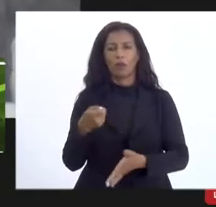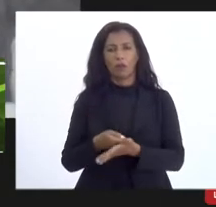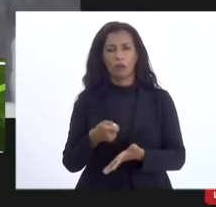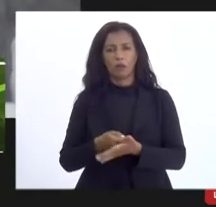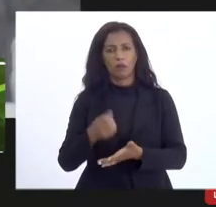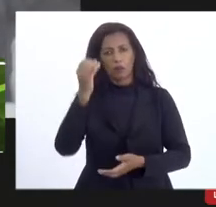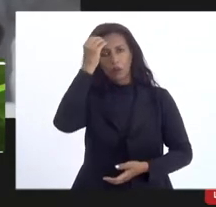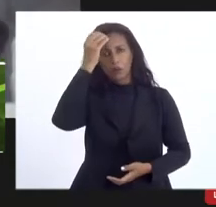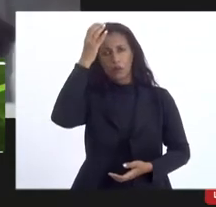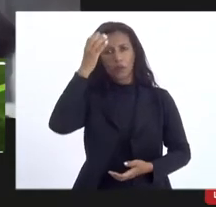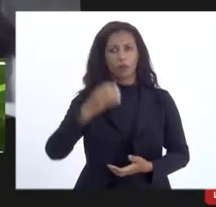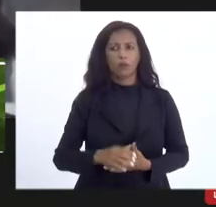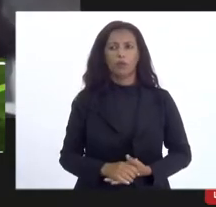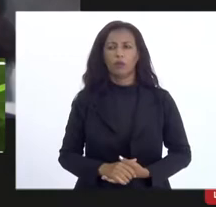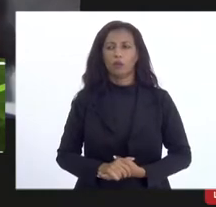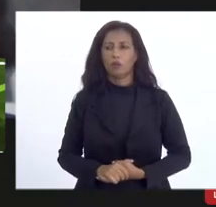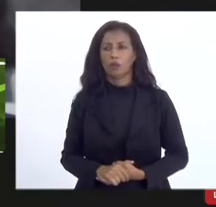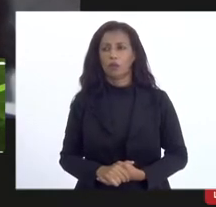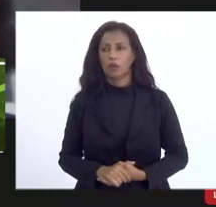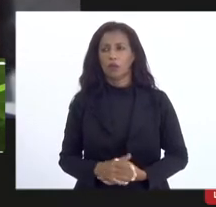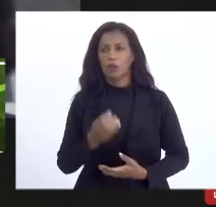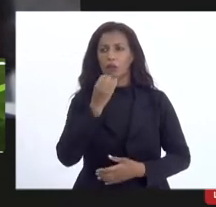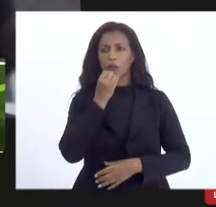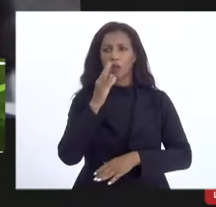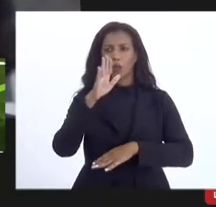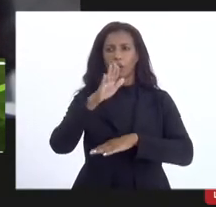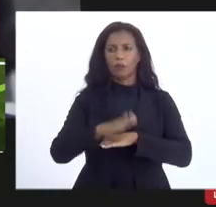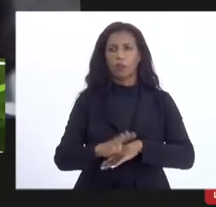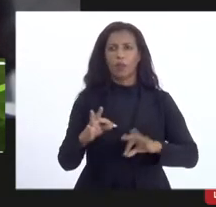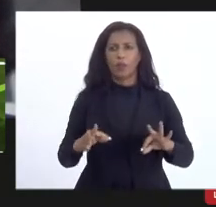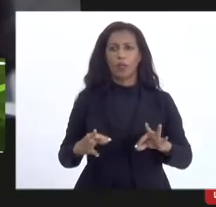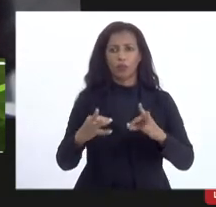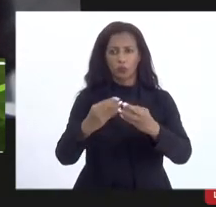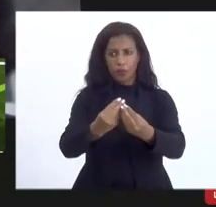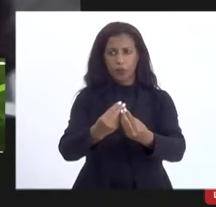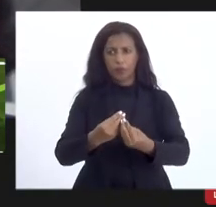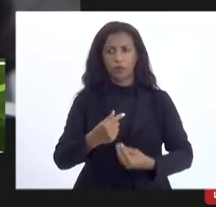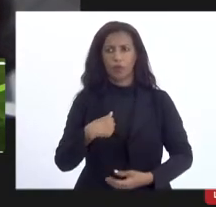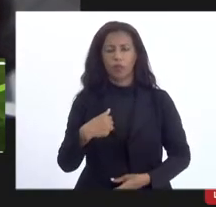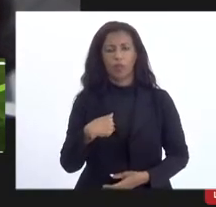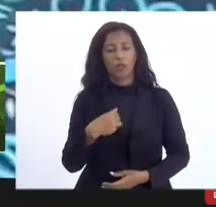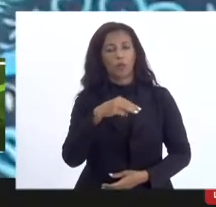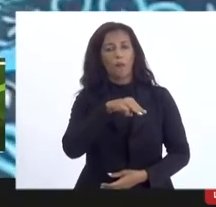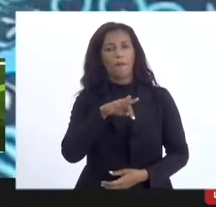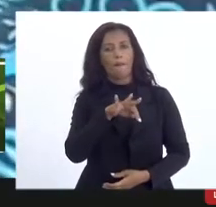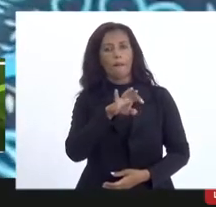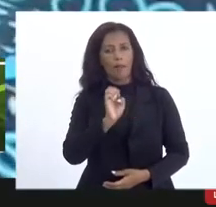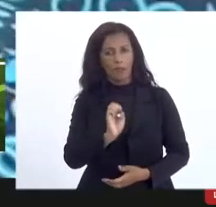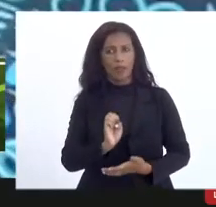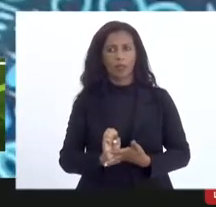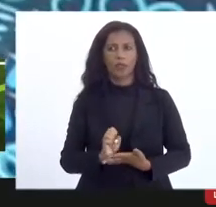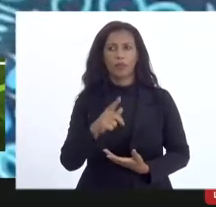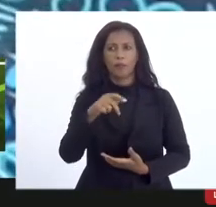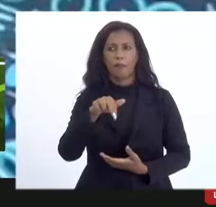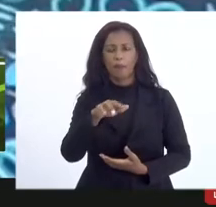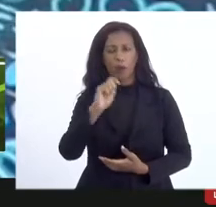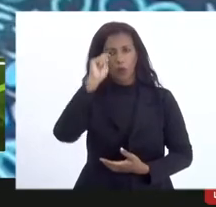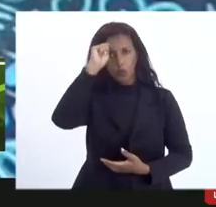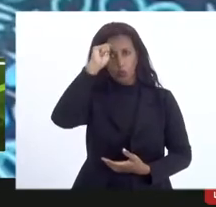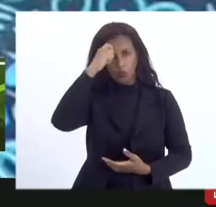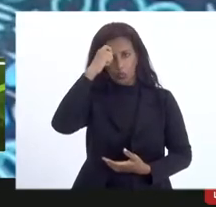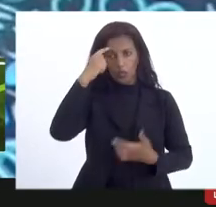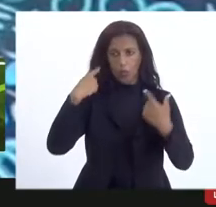cultural boa tarde para todos todas e todos eu sou o mestre Paulão Kikongo eu sou homem negro